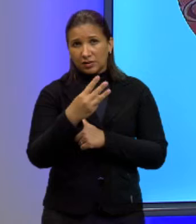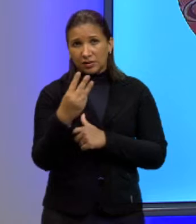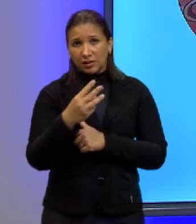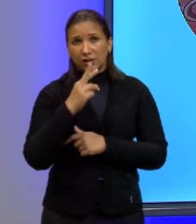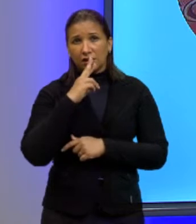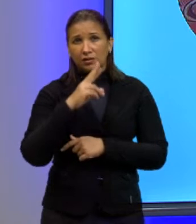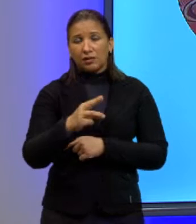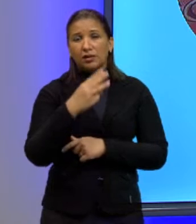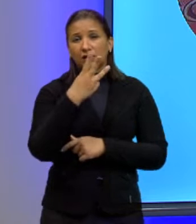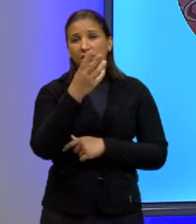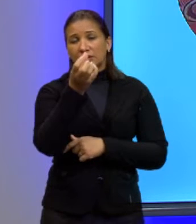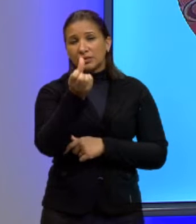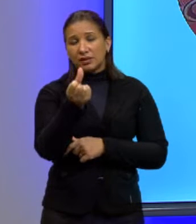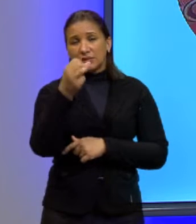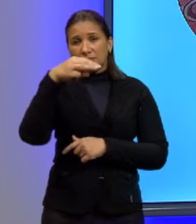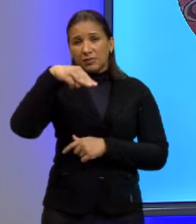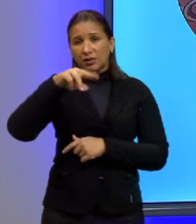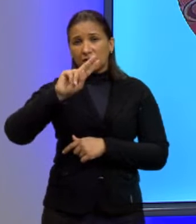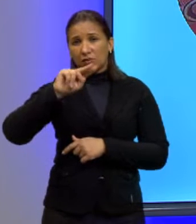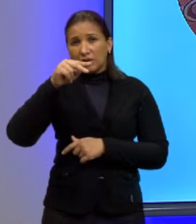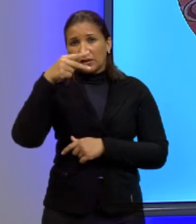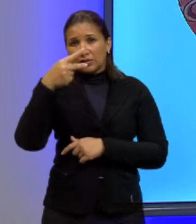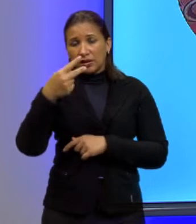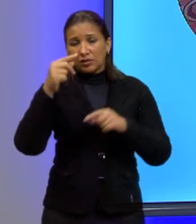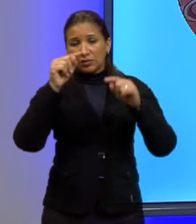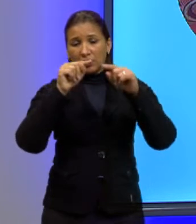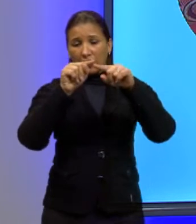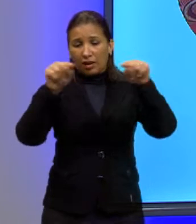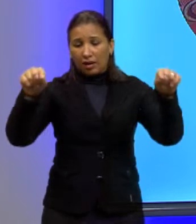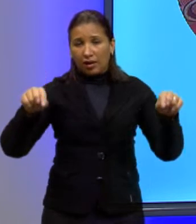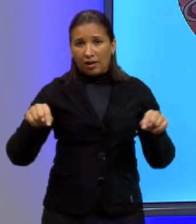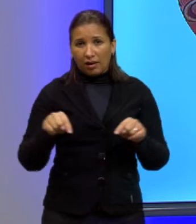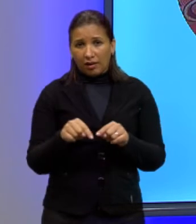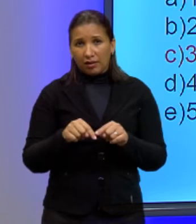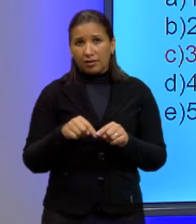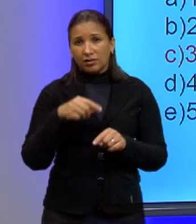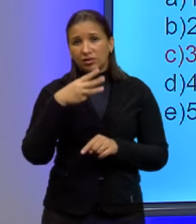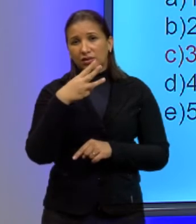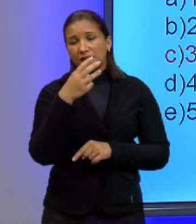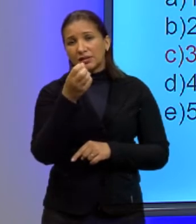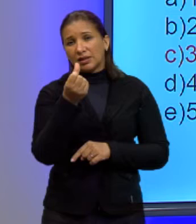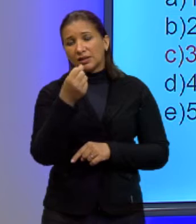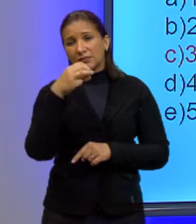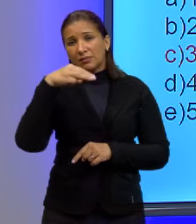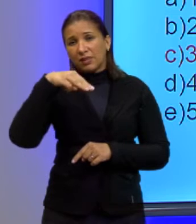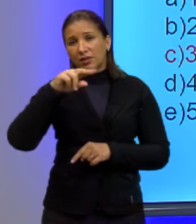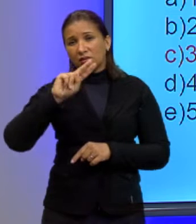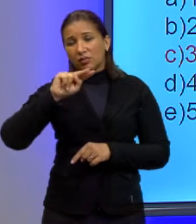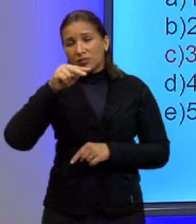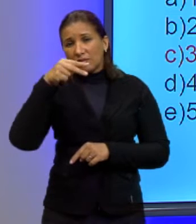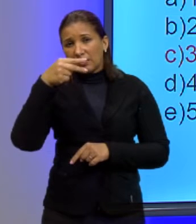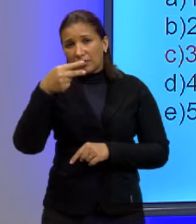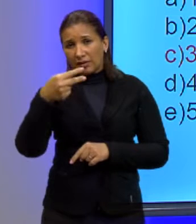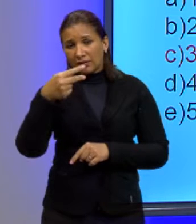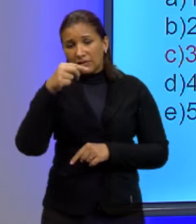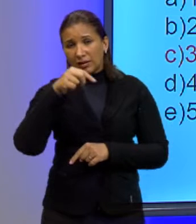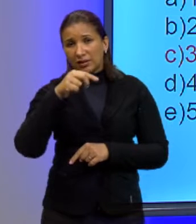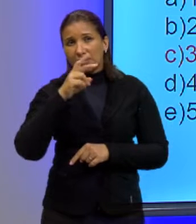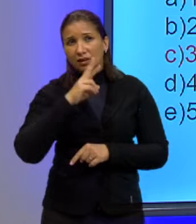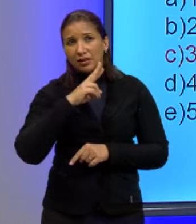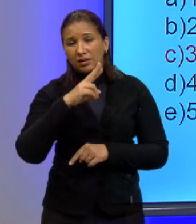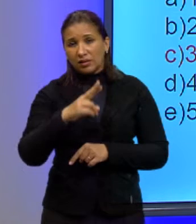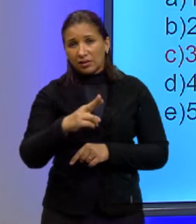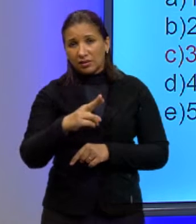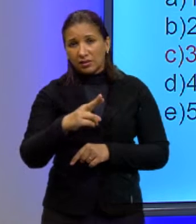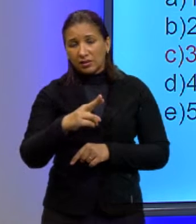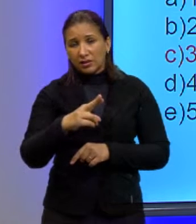36 metros quadrados. Então, a área solicitada é uma área de 36 metros quadrados. Essa é a área